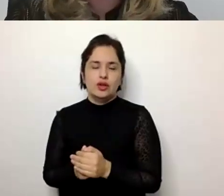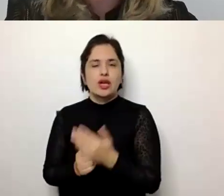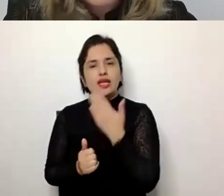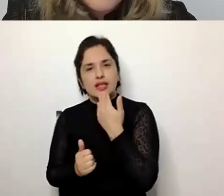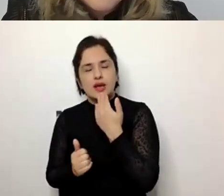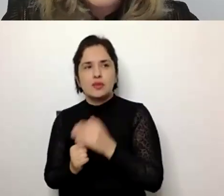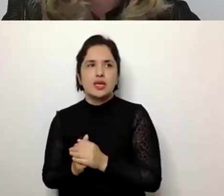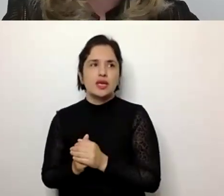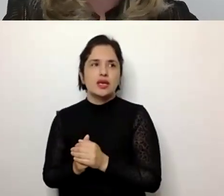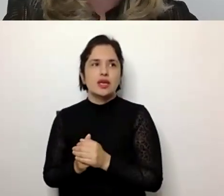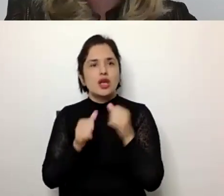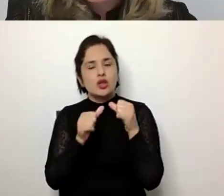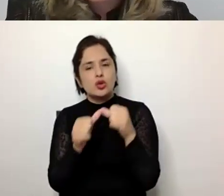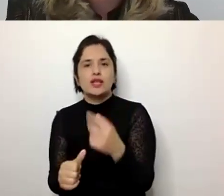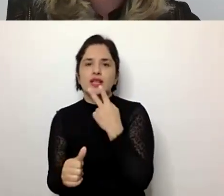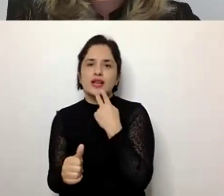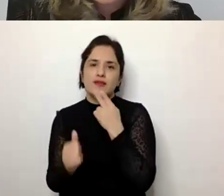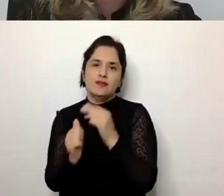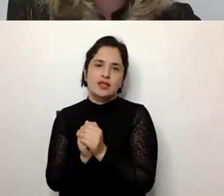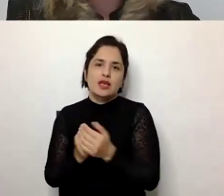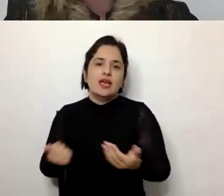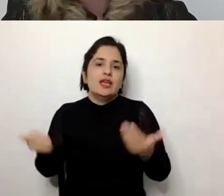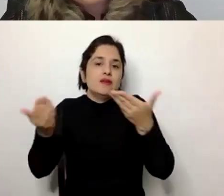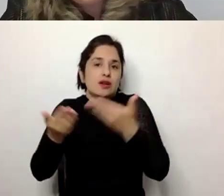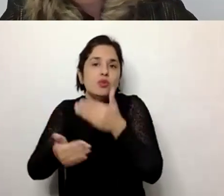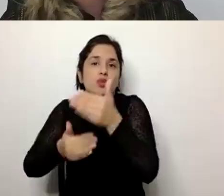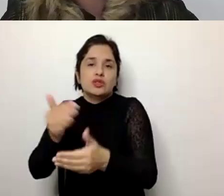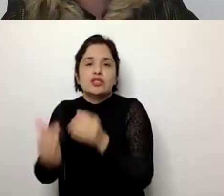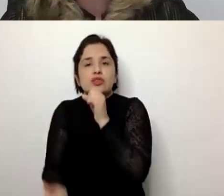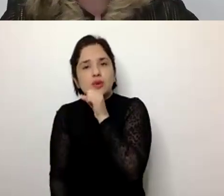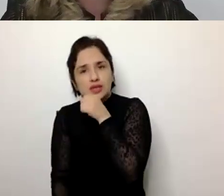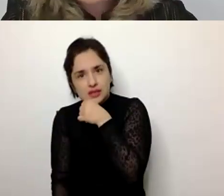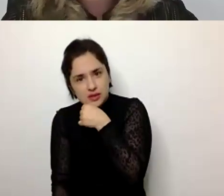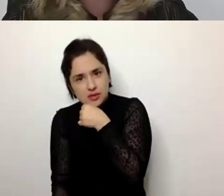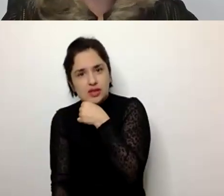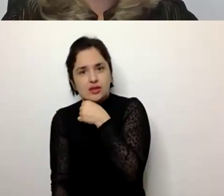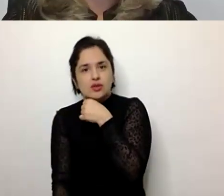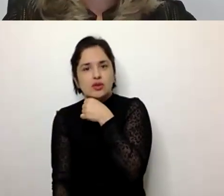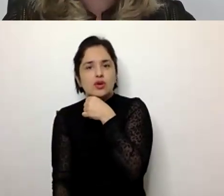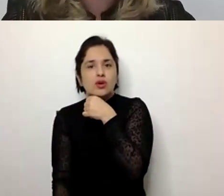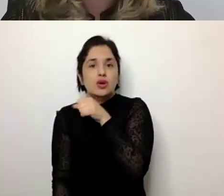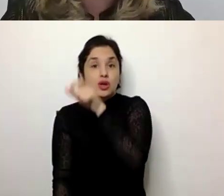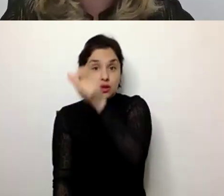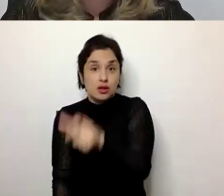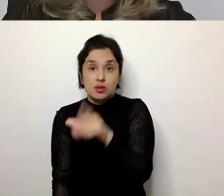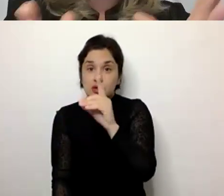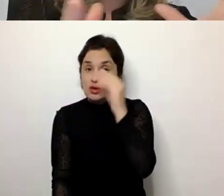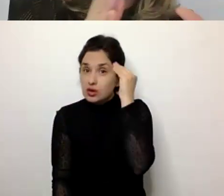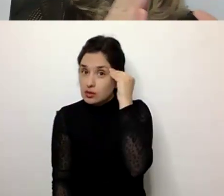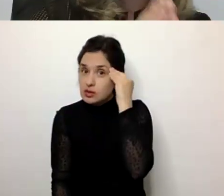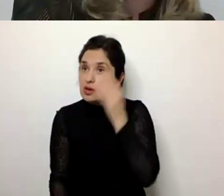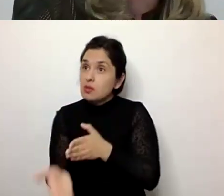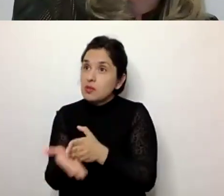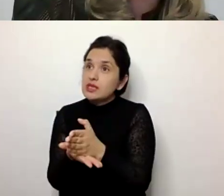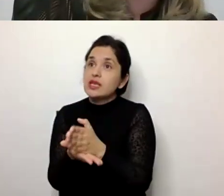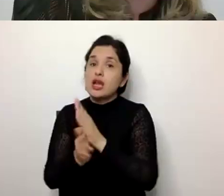ações ao longo da vida que vão contribuir para o processo de envelhecimento da pessoa com deficiência é pensar, a princípio, na